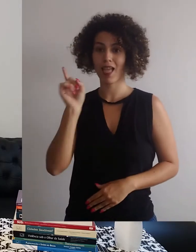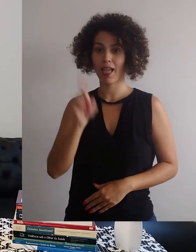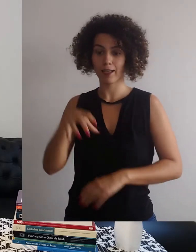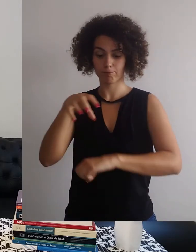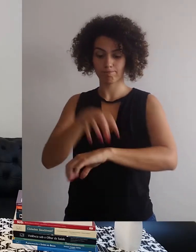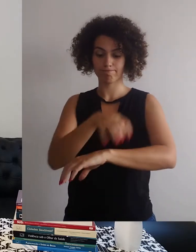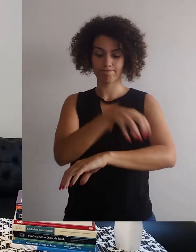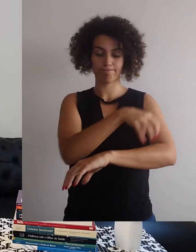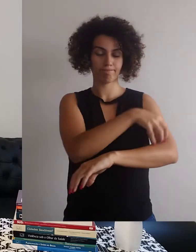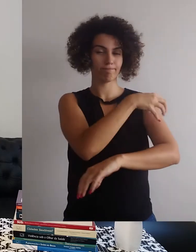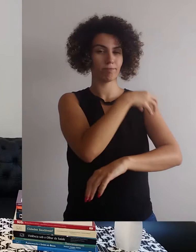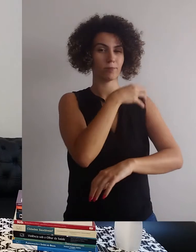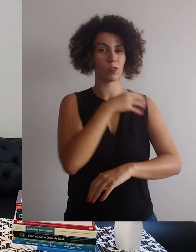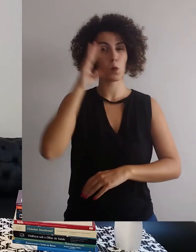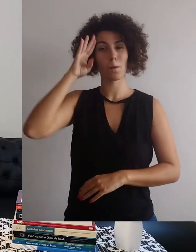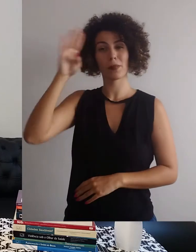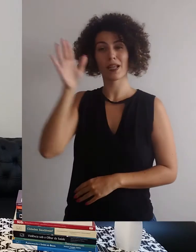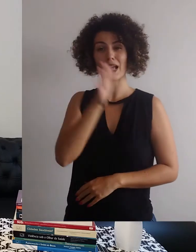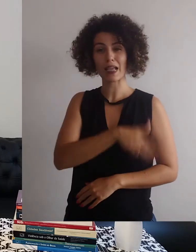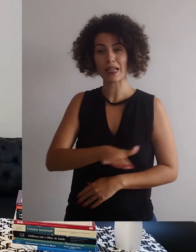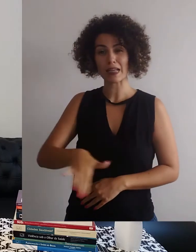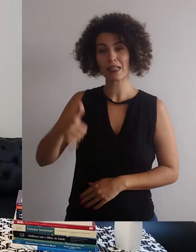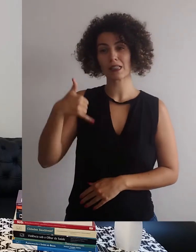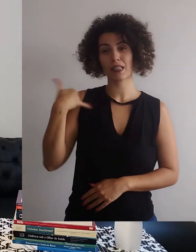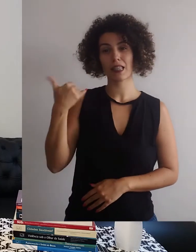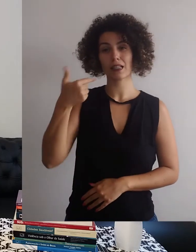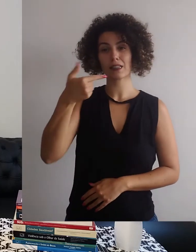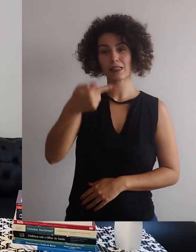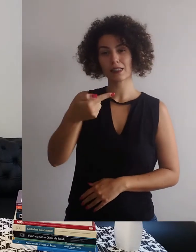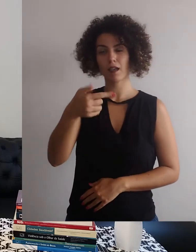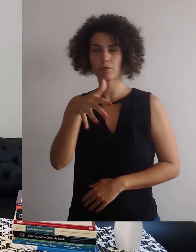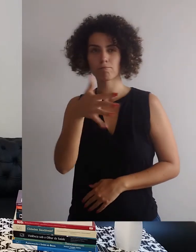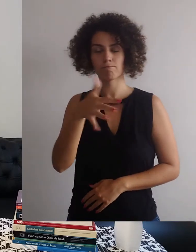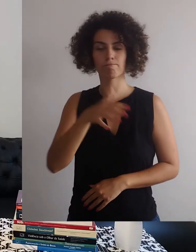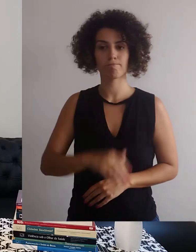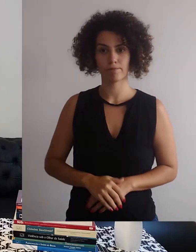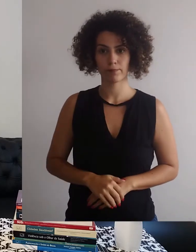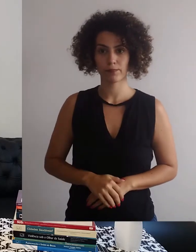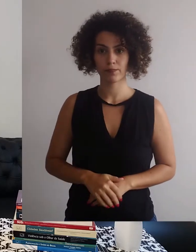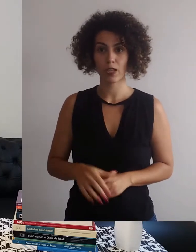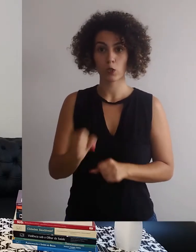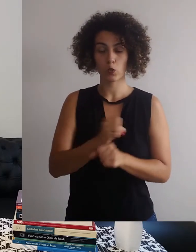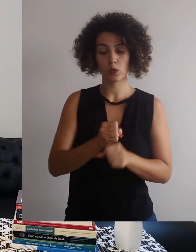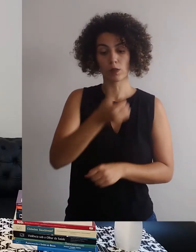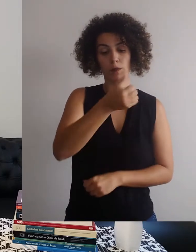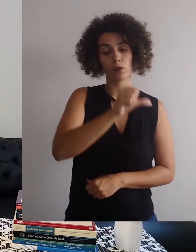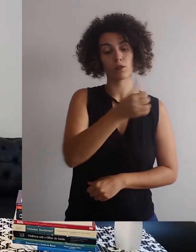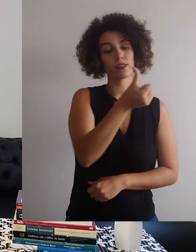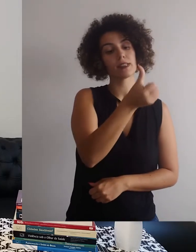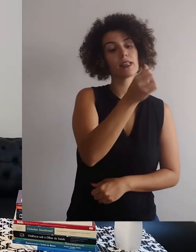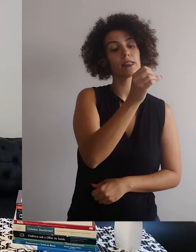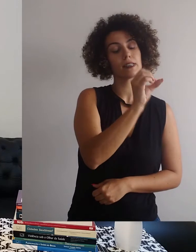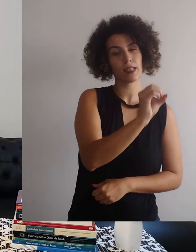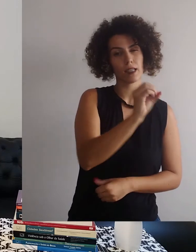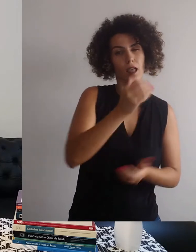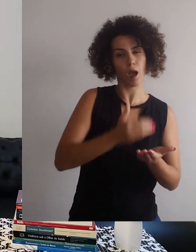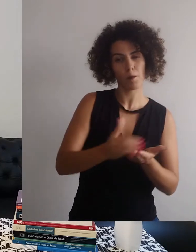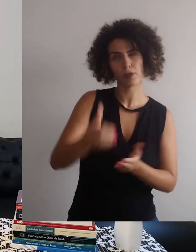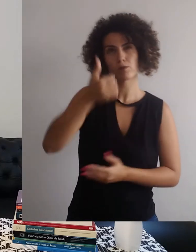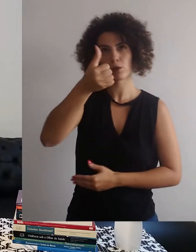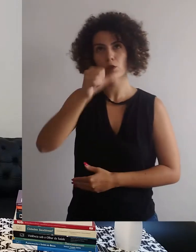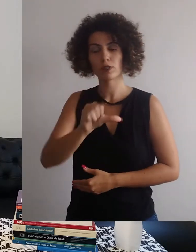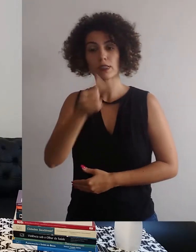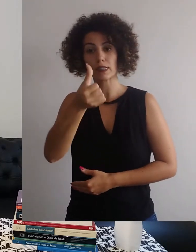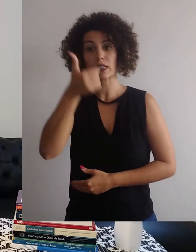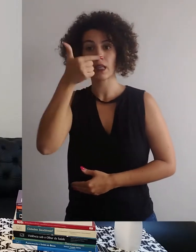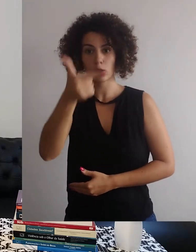época é o sarampo, que afetava principalmente as crianças em torno dos 7 anos de idade. Na década de 60, principalmente a partir de